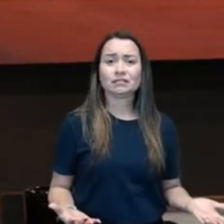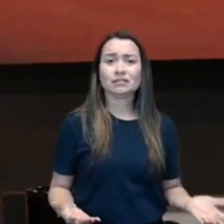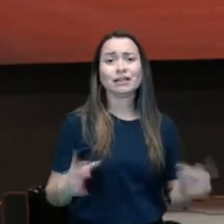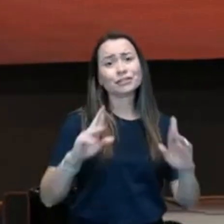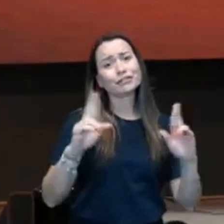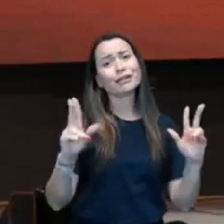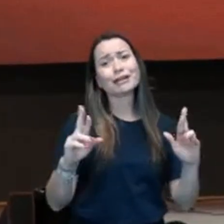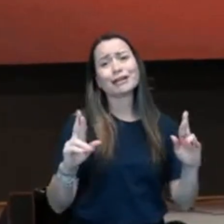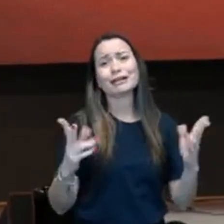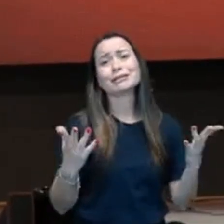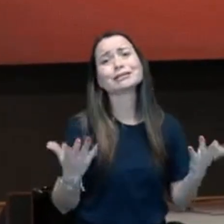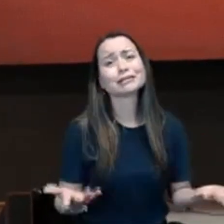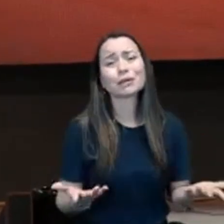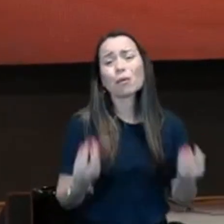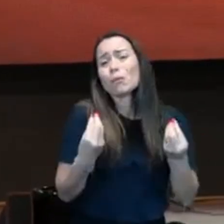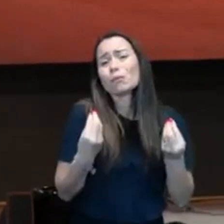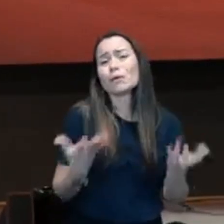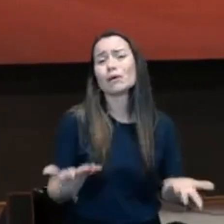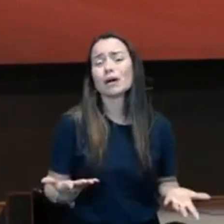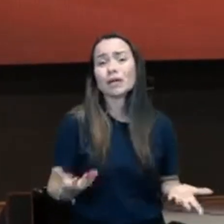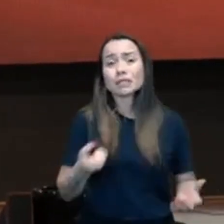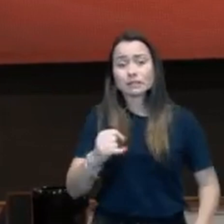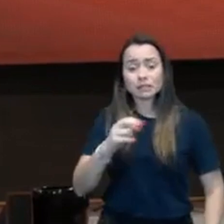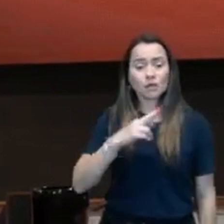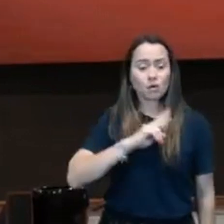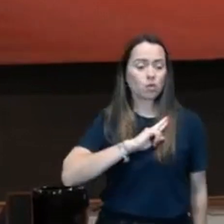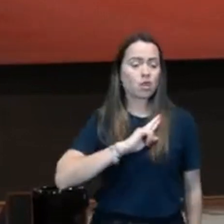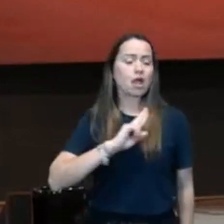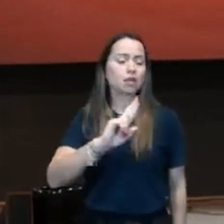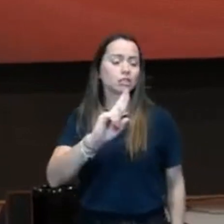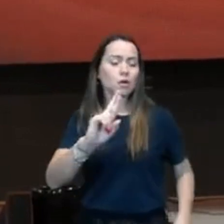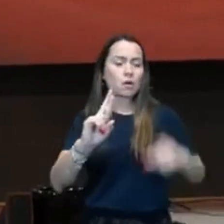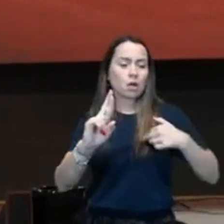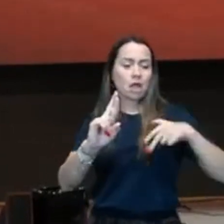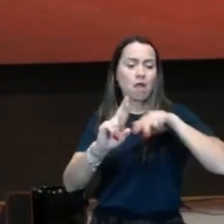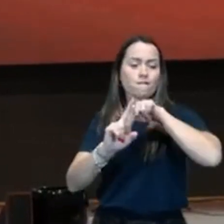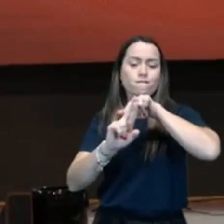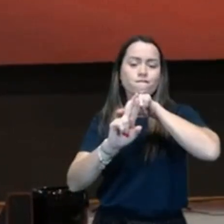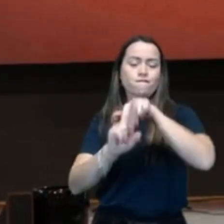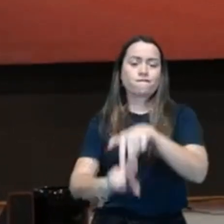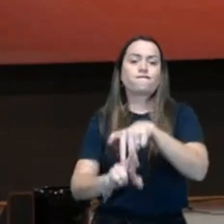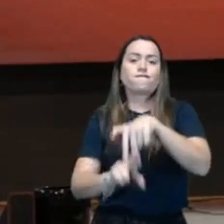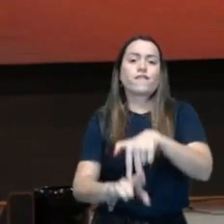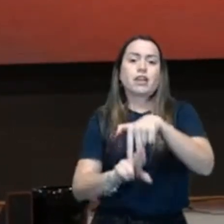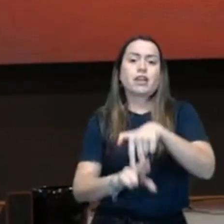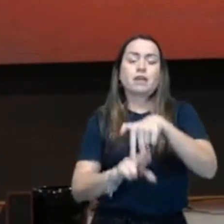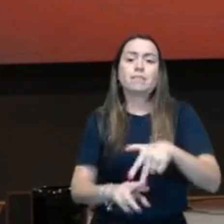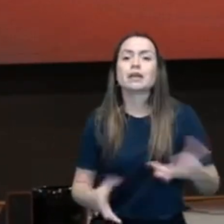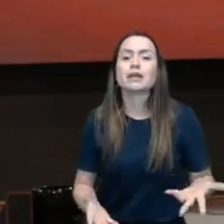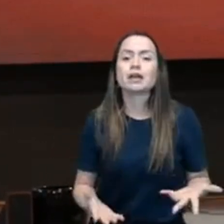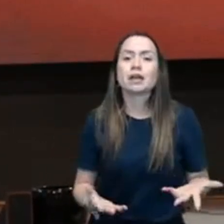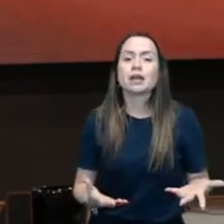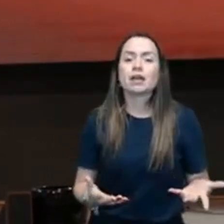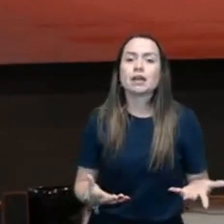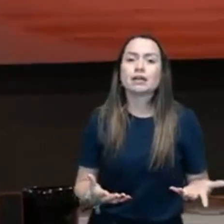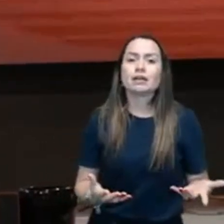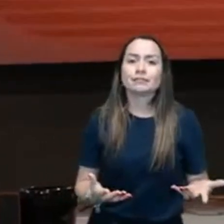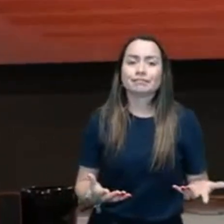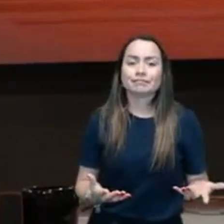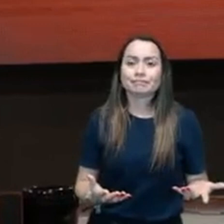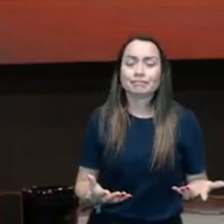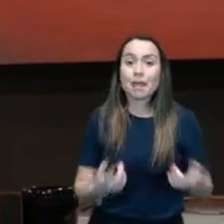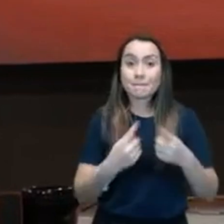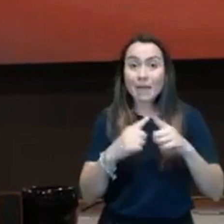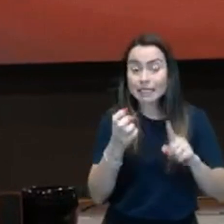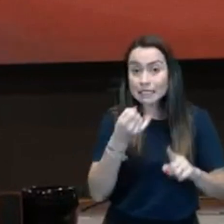Se eu estou na religião, a religião me abandona e me fere, eu abandono Jesus. Se eu estou com Jesus, eu posso ser ferido pela religião,